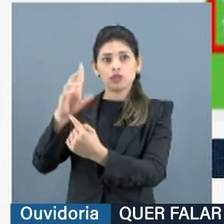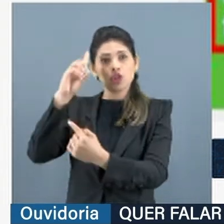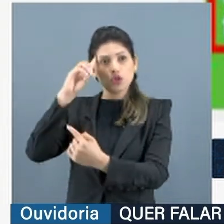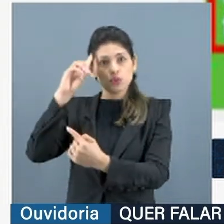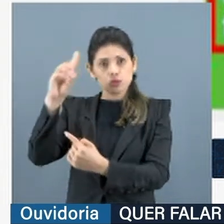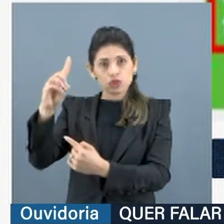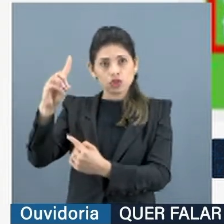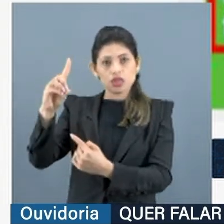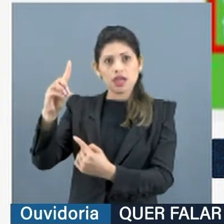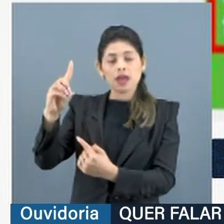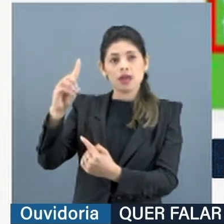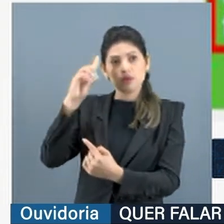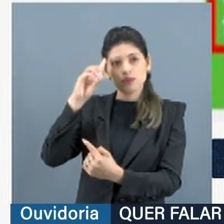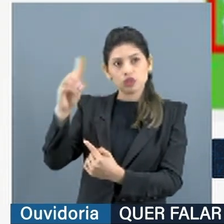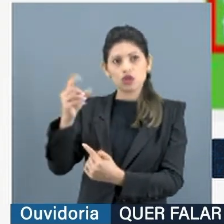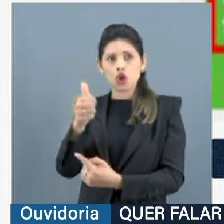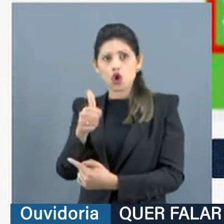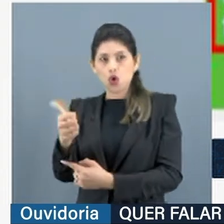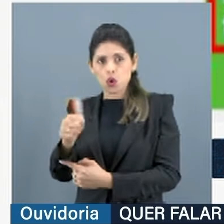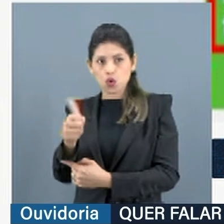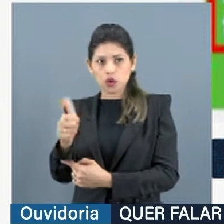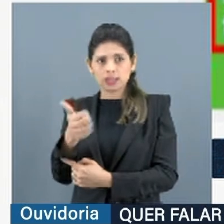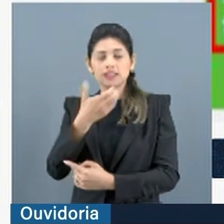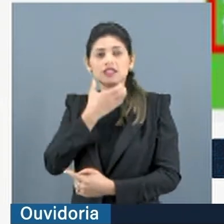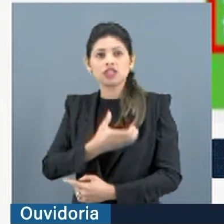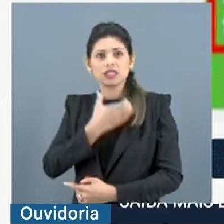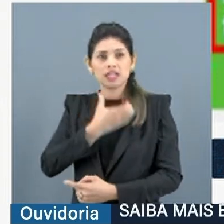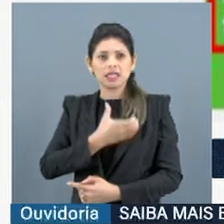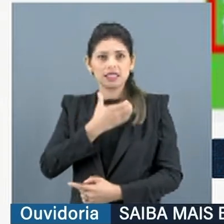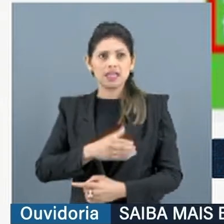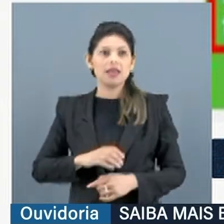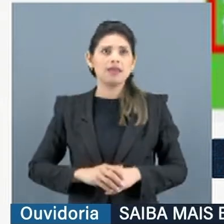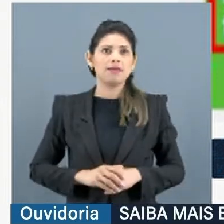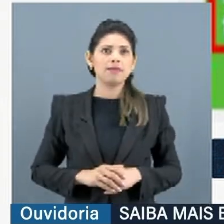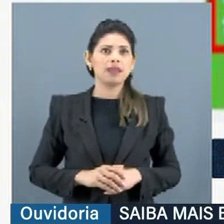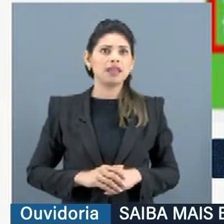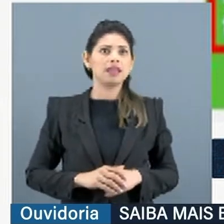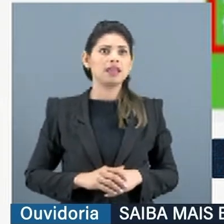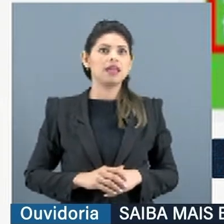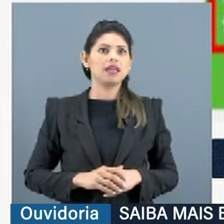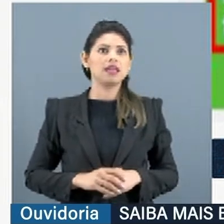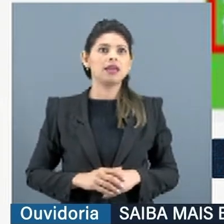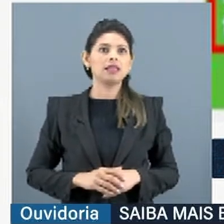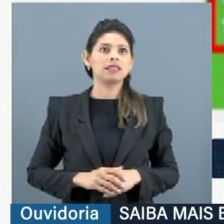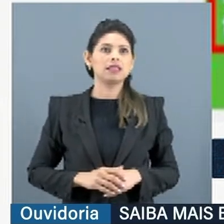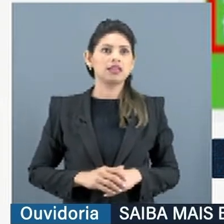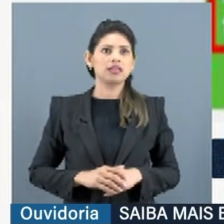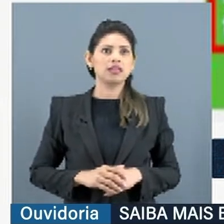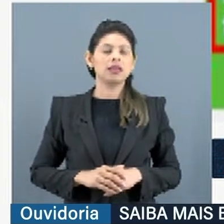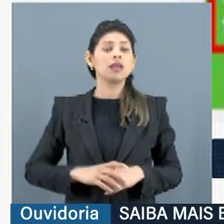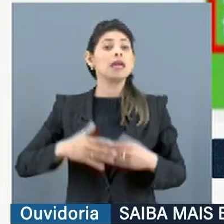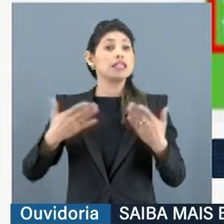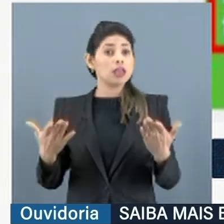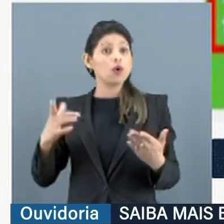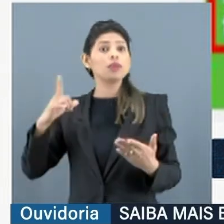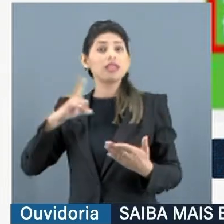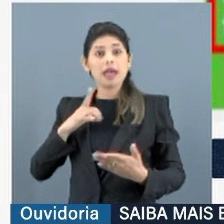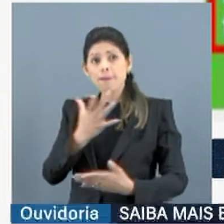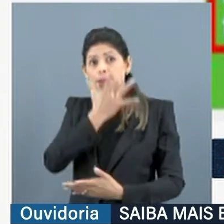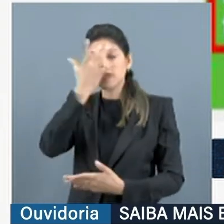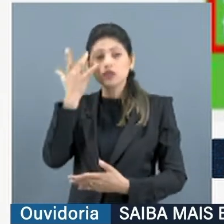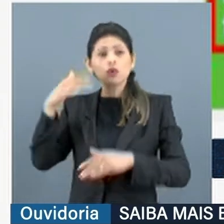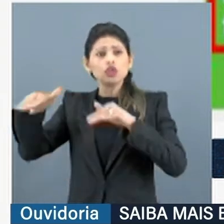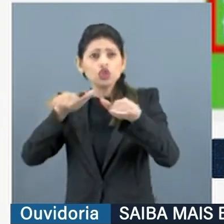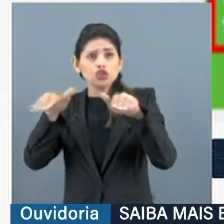dezembro. General Girão, vão esperar até quando? Para acionar os CACs. Tem CACs prontos. Acione,